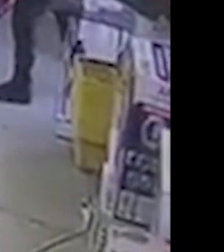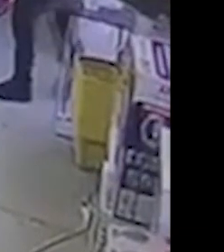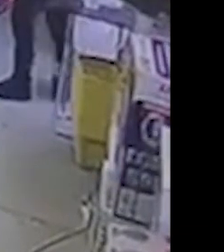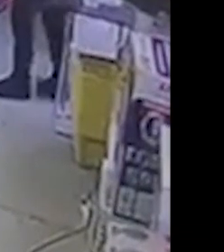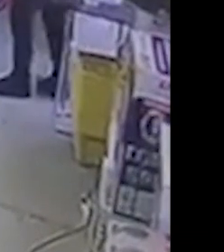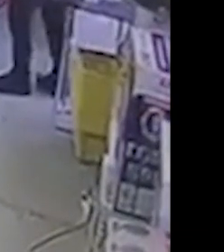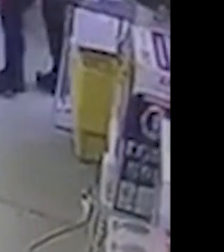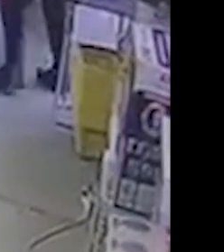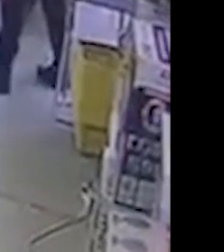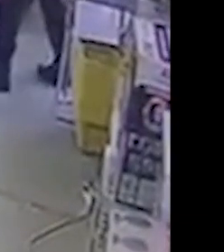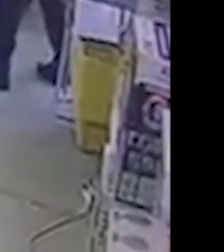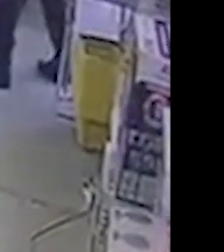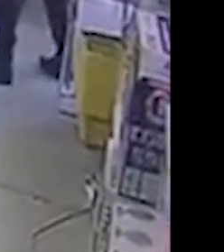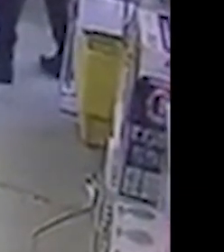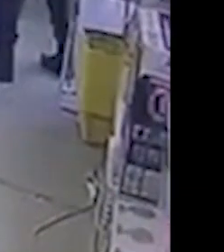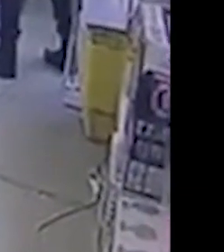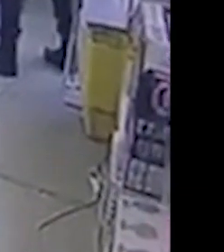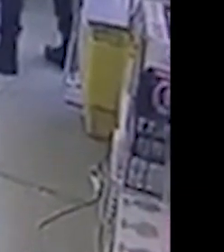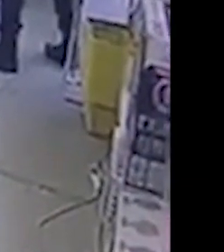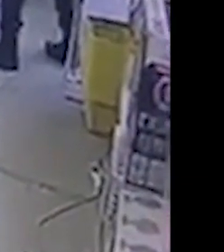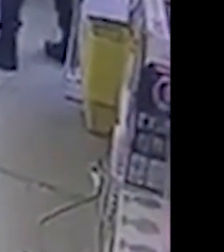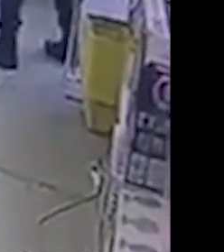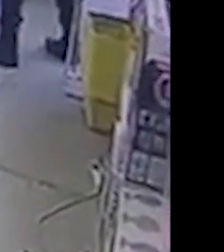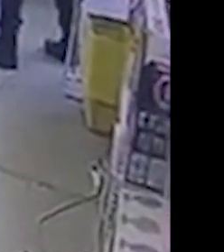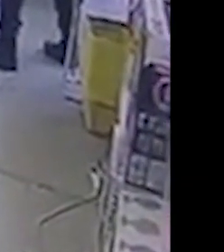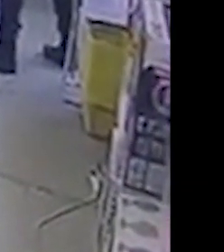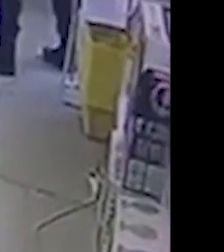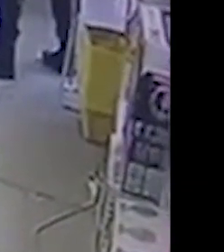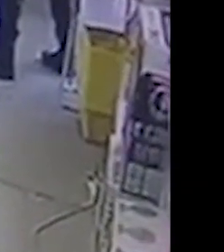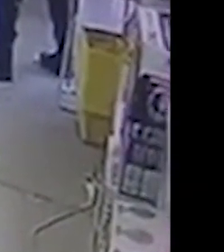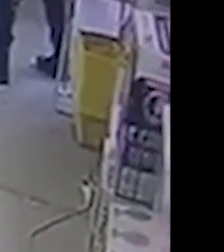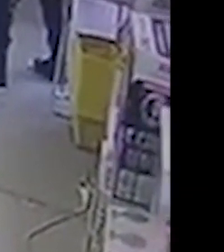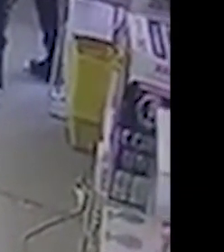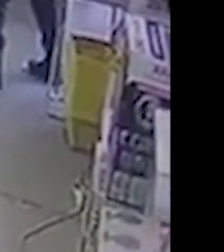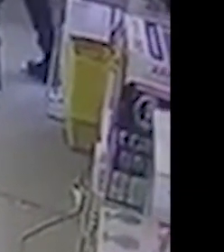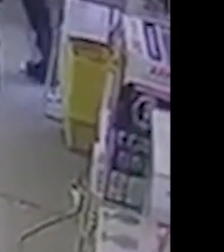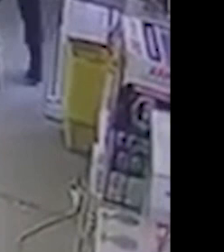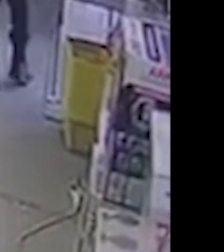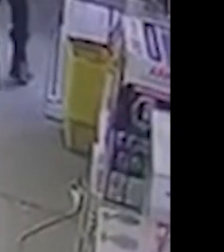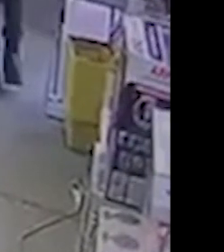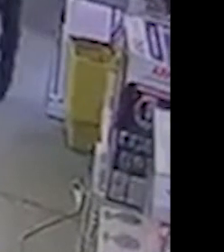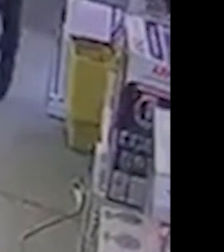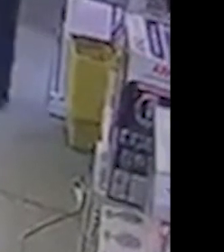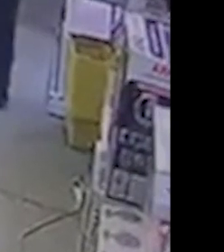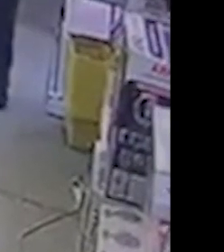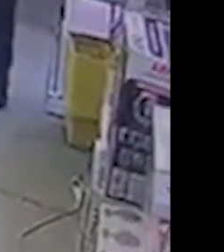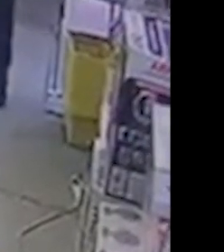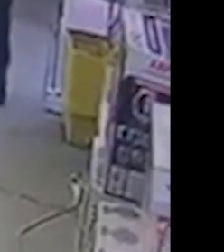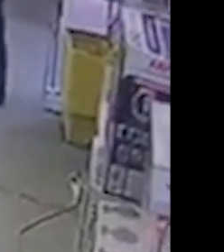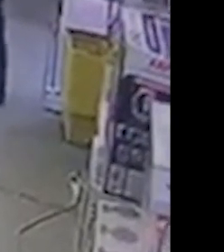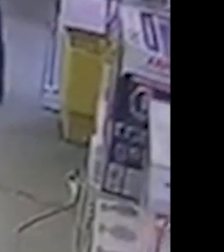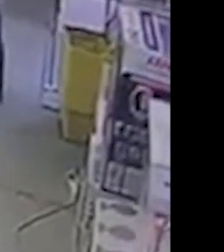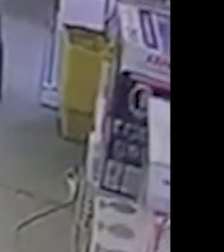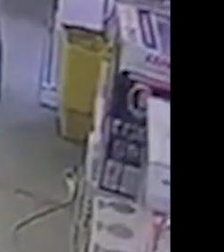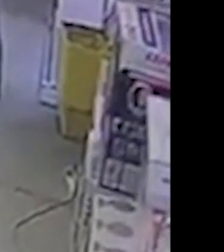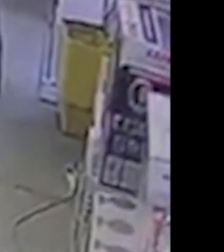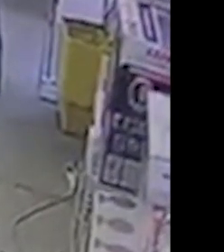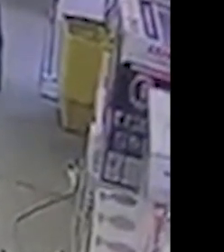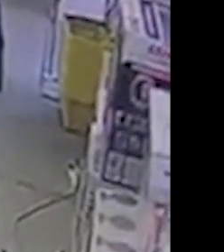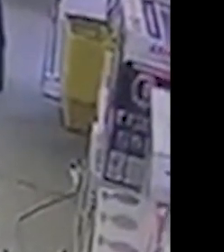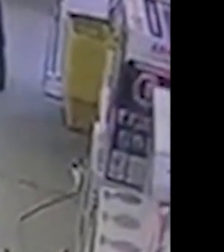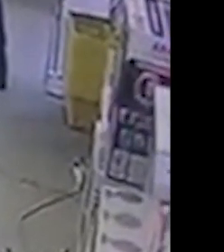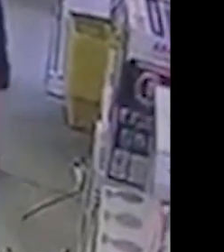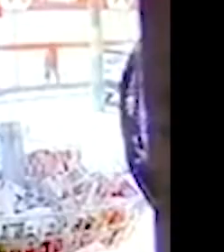aconteceu? Foi morto covardemente pelo lado, sem ter chance de reação. É esse tipo de